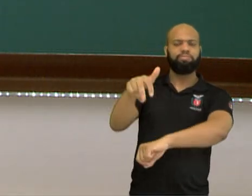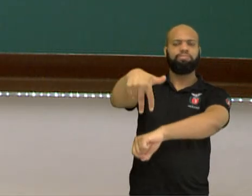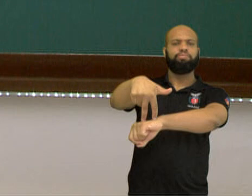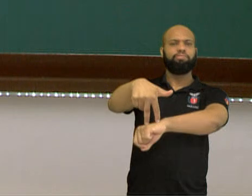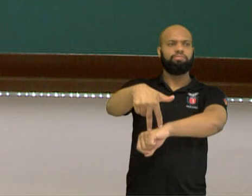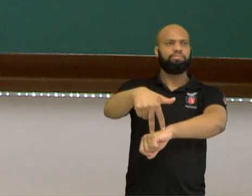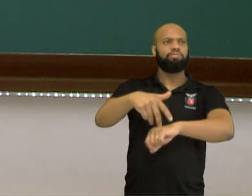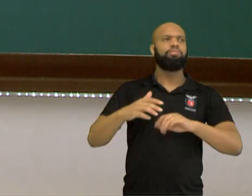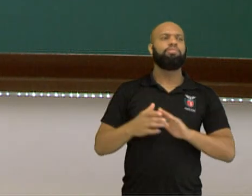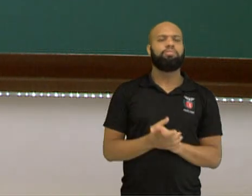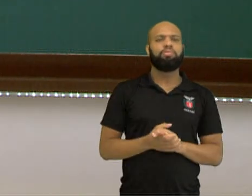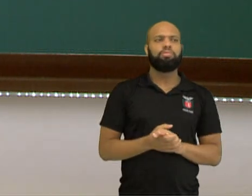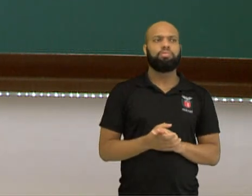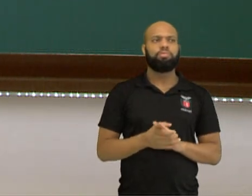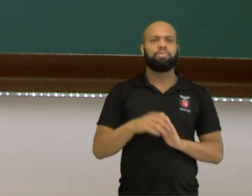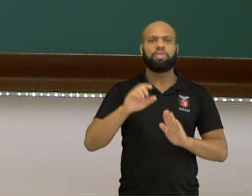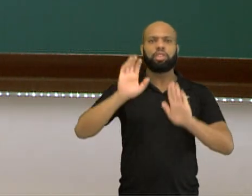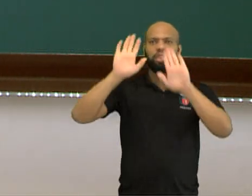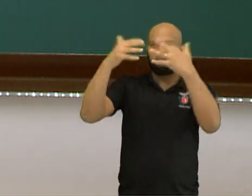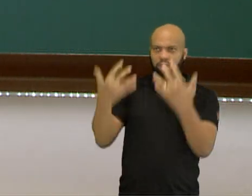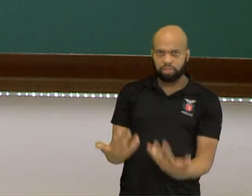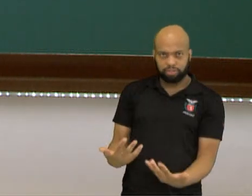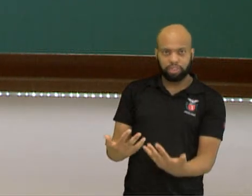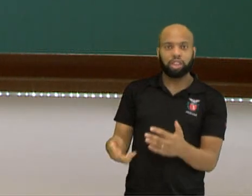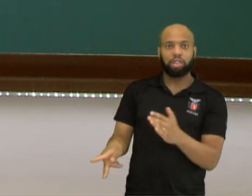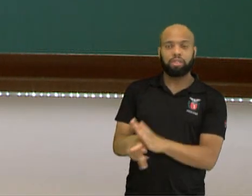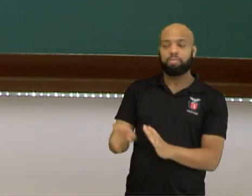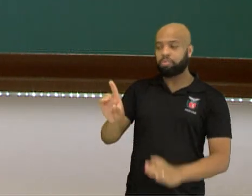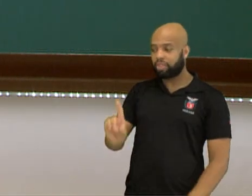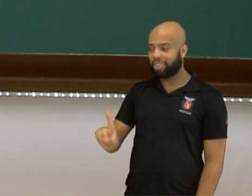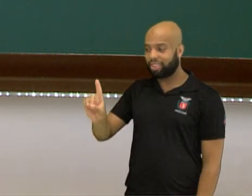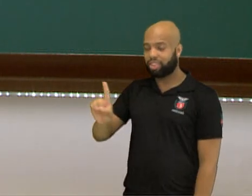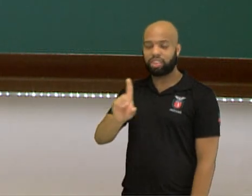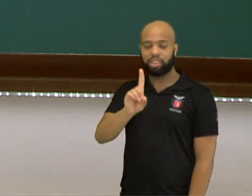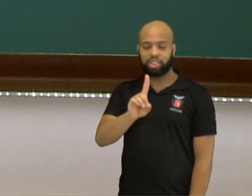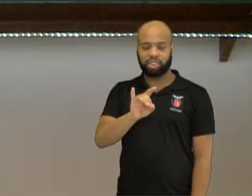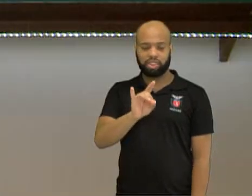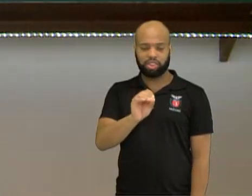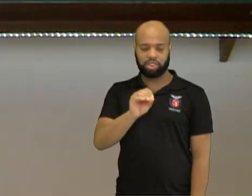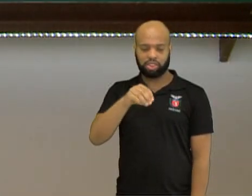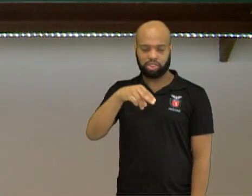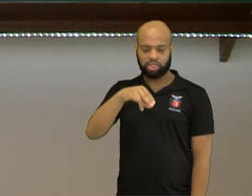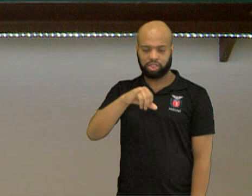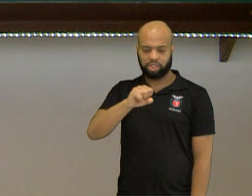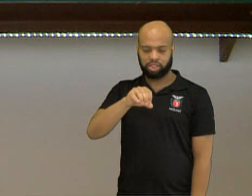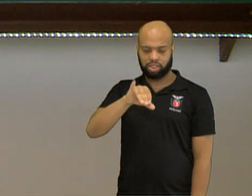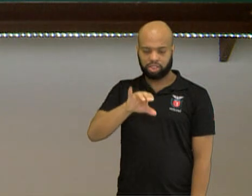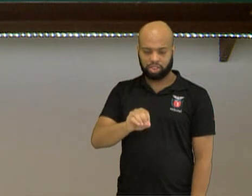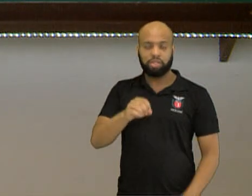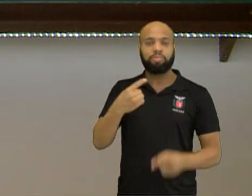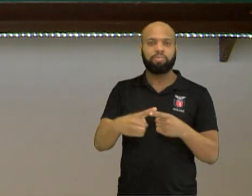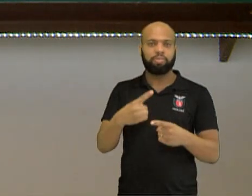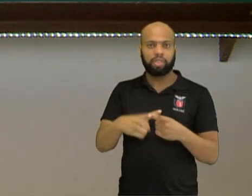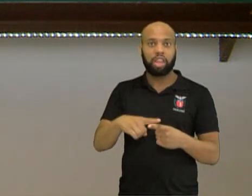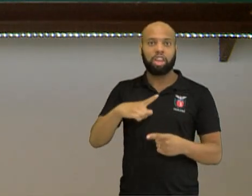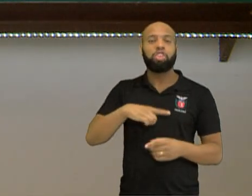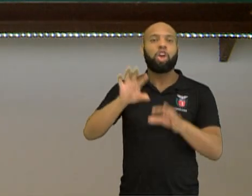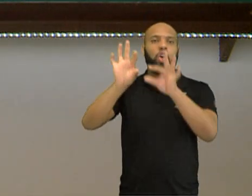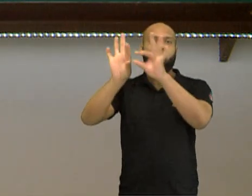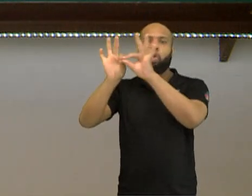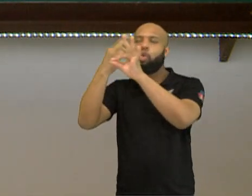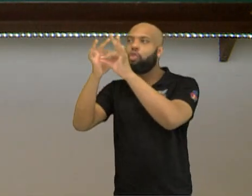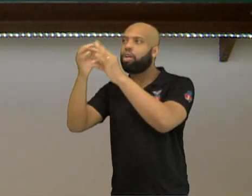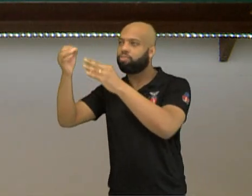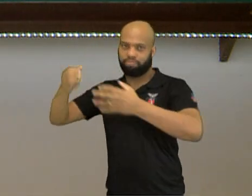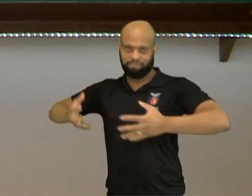no caso, ao deus Dionísio. As pessoas agradeciam pela colheita